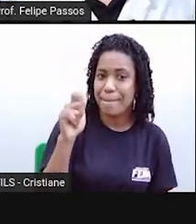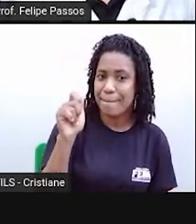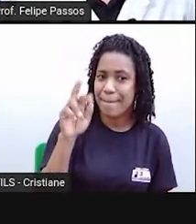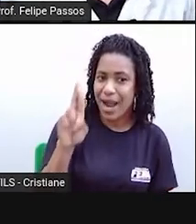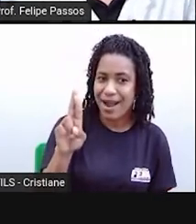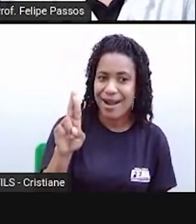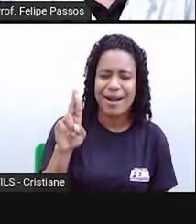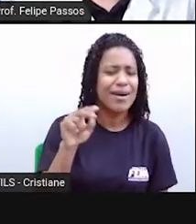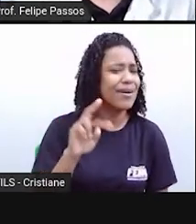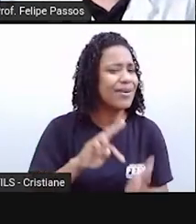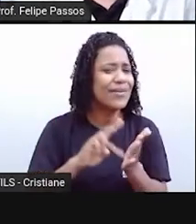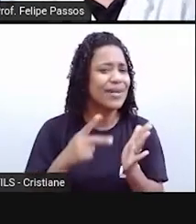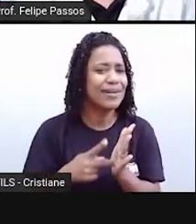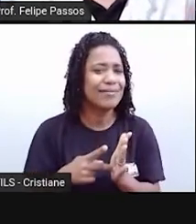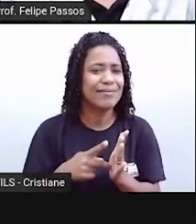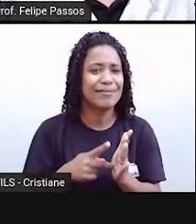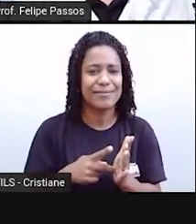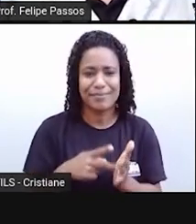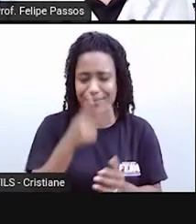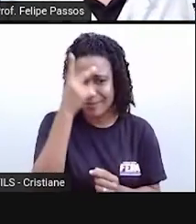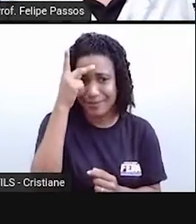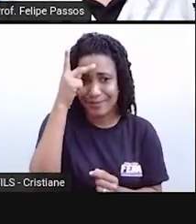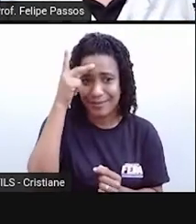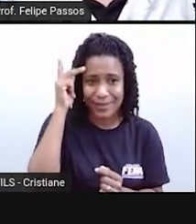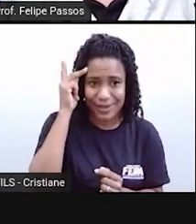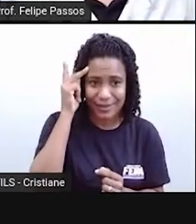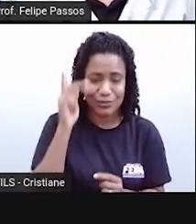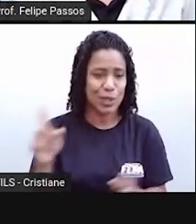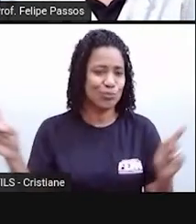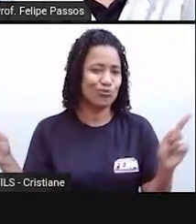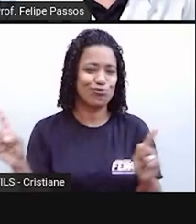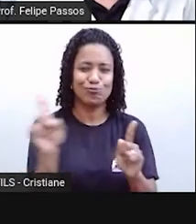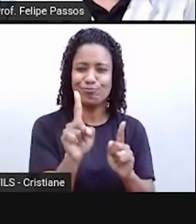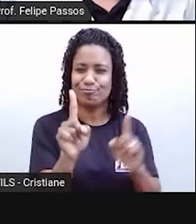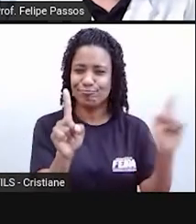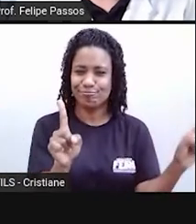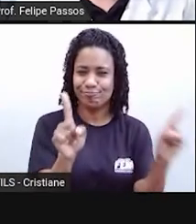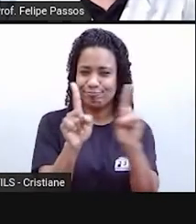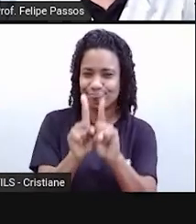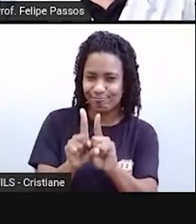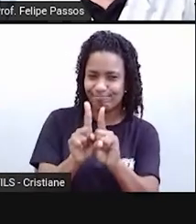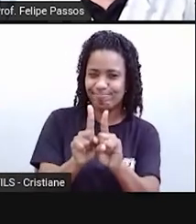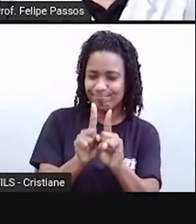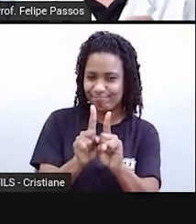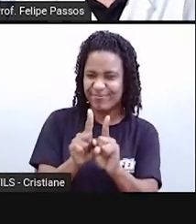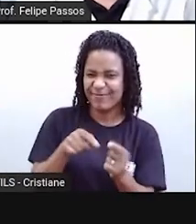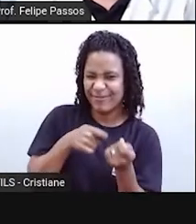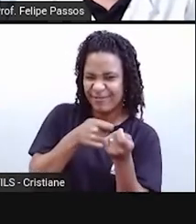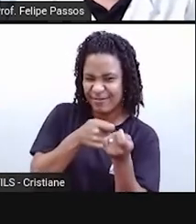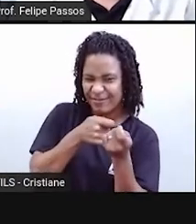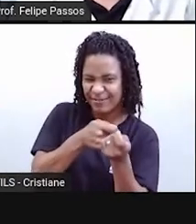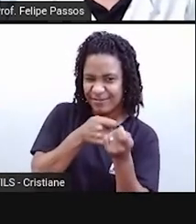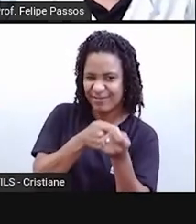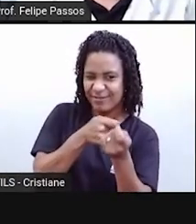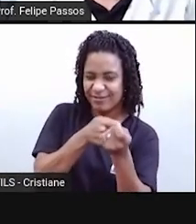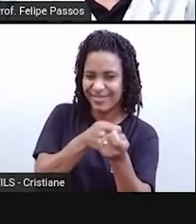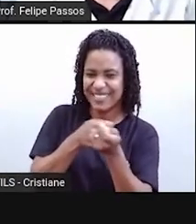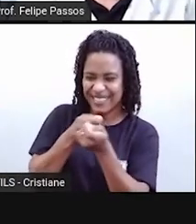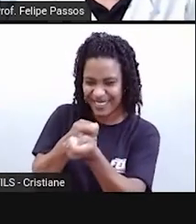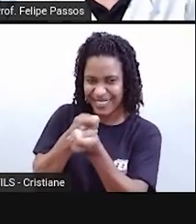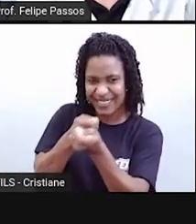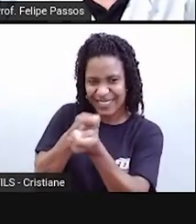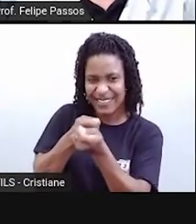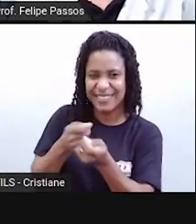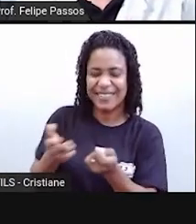quando a gente deseja que duas pessoas fiquem juntas. E aí, geralmente, tem aquelas brincadeiras na internet que você cria um nome do casal,